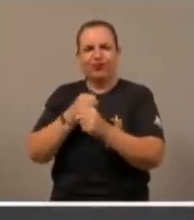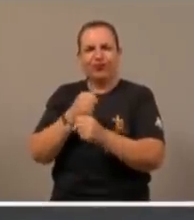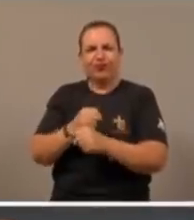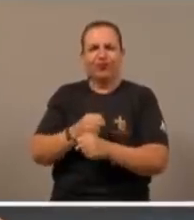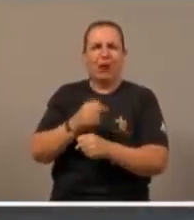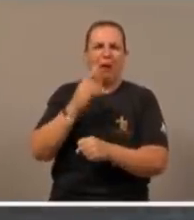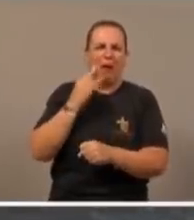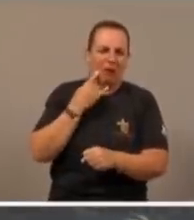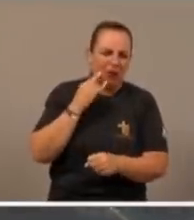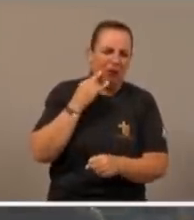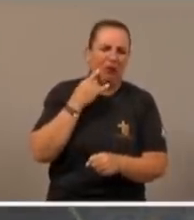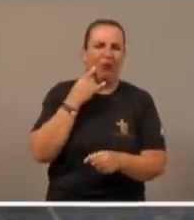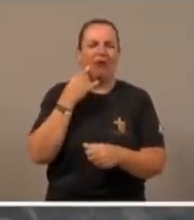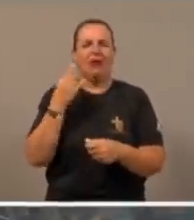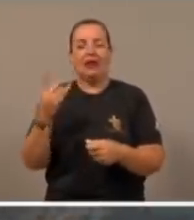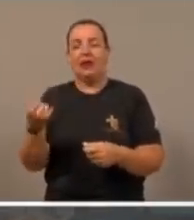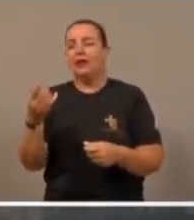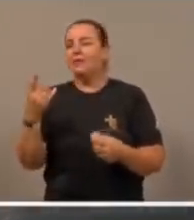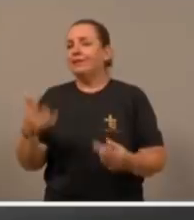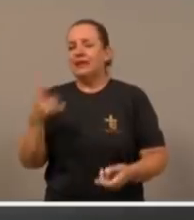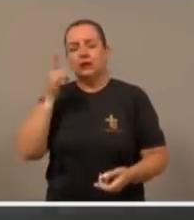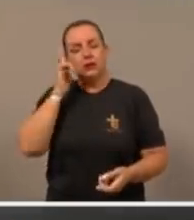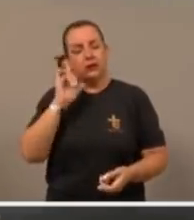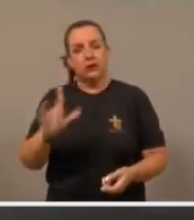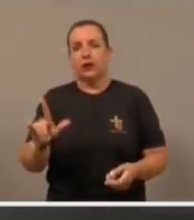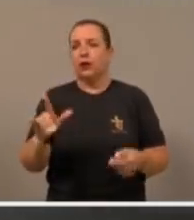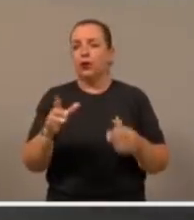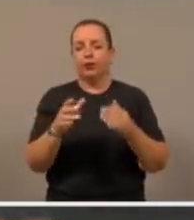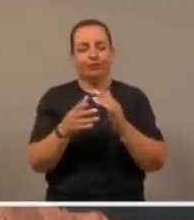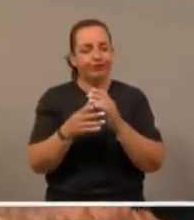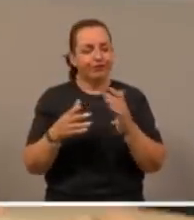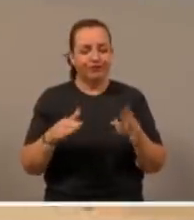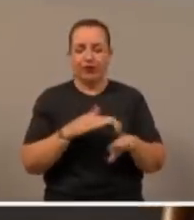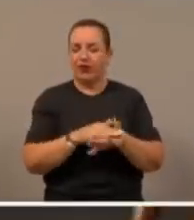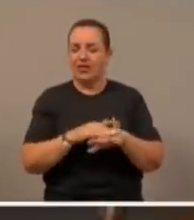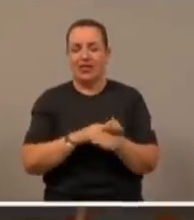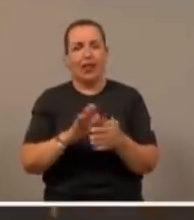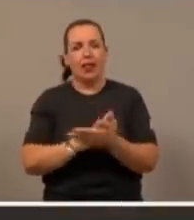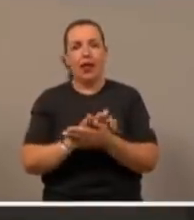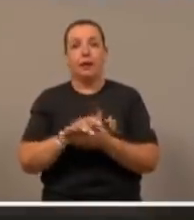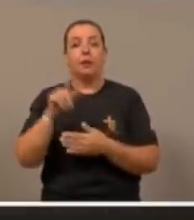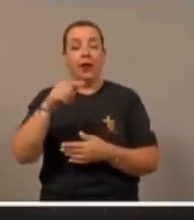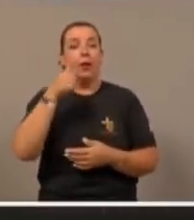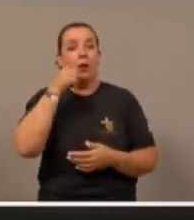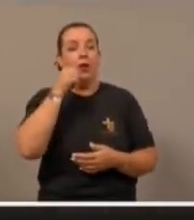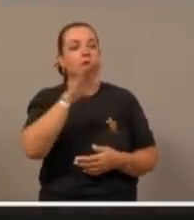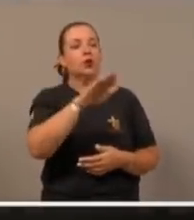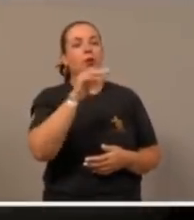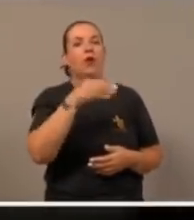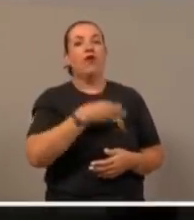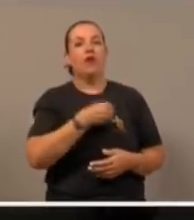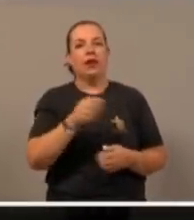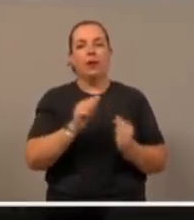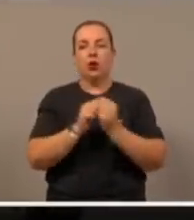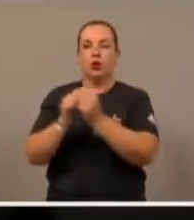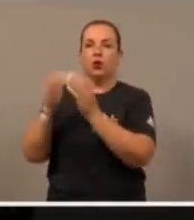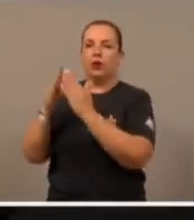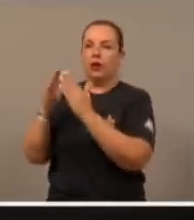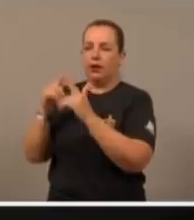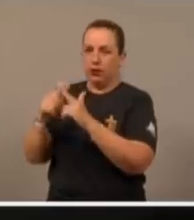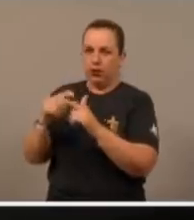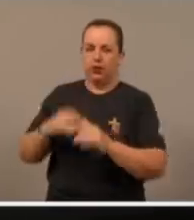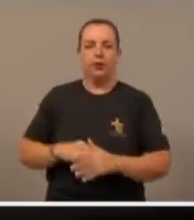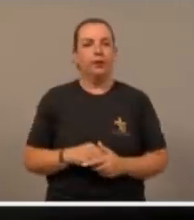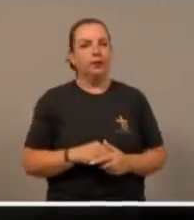acerto, e essa mulher chamou a filha para ir na igreja, e ela, na verdade é assim,